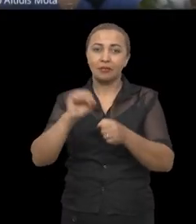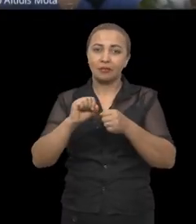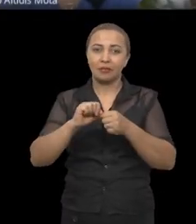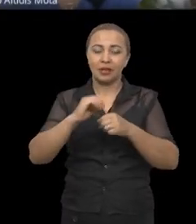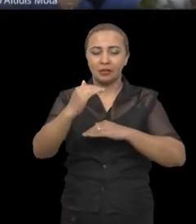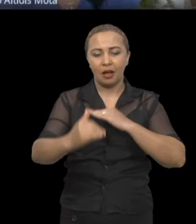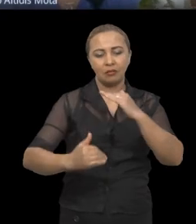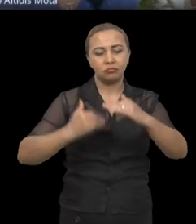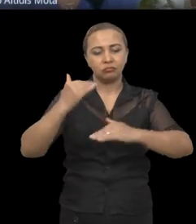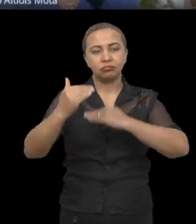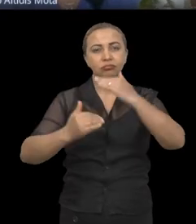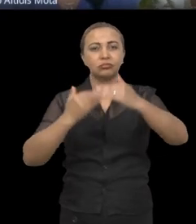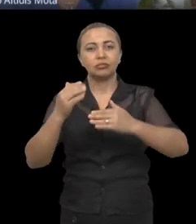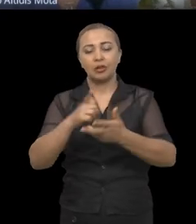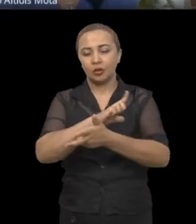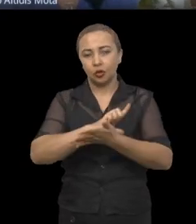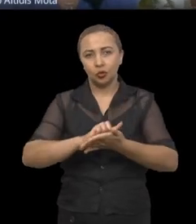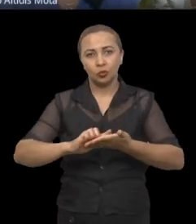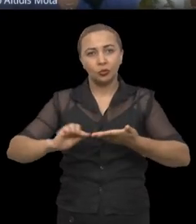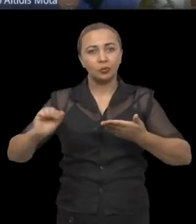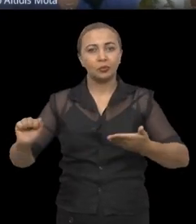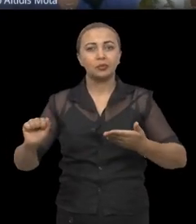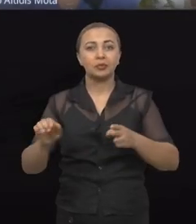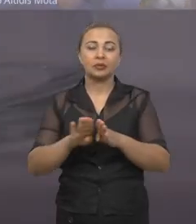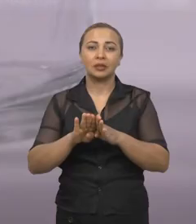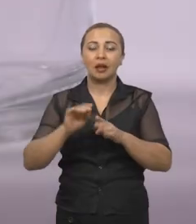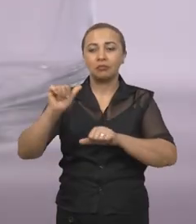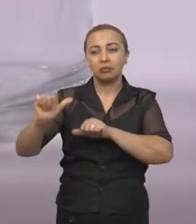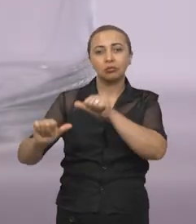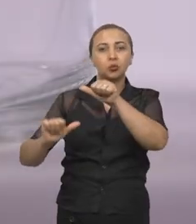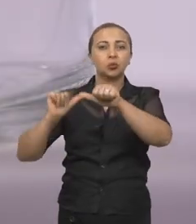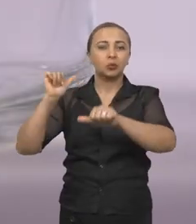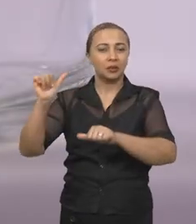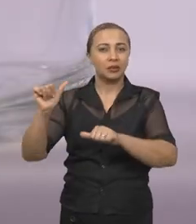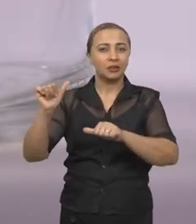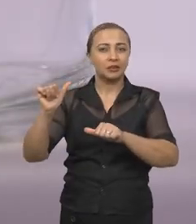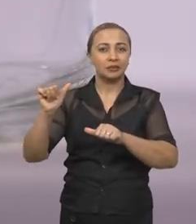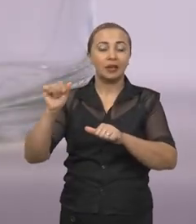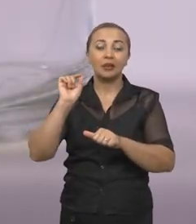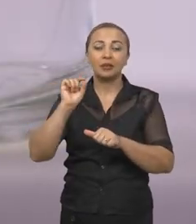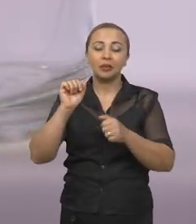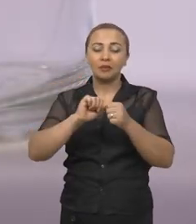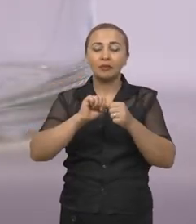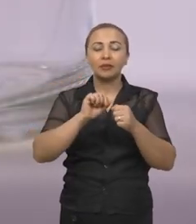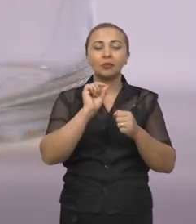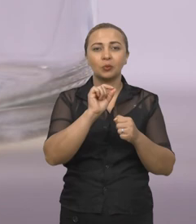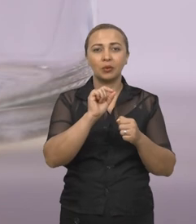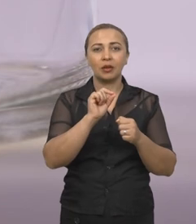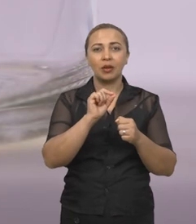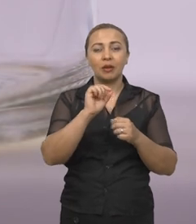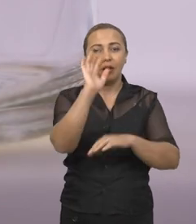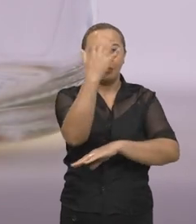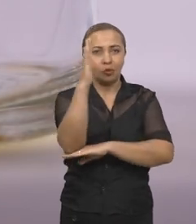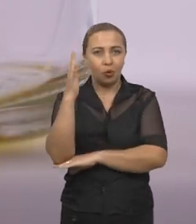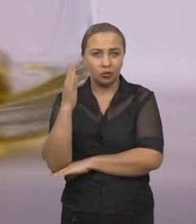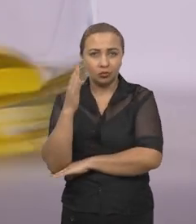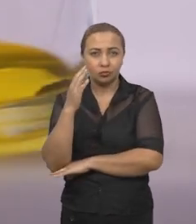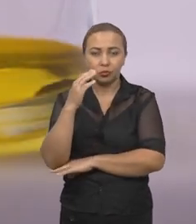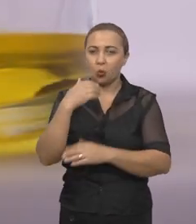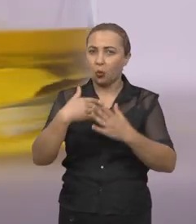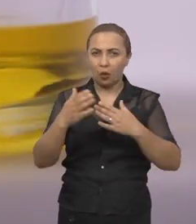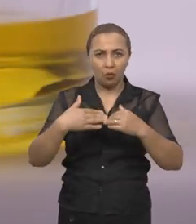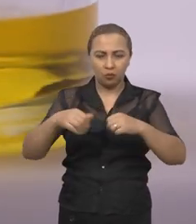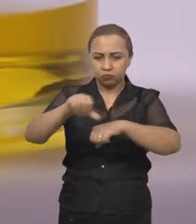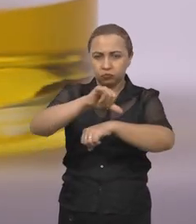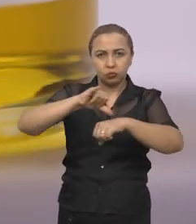para ocorrer a reação de esterificação e transesterificação, que é uma reação entre um óleo vegetal, pode ser